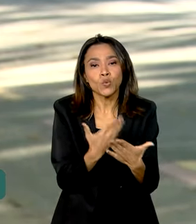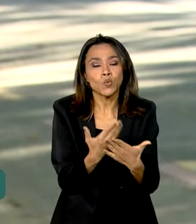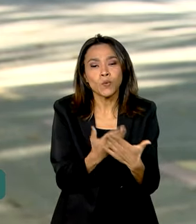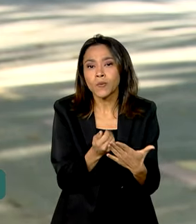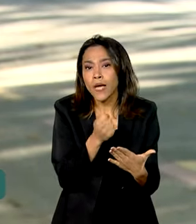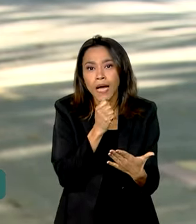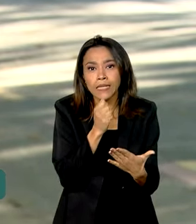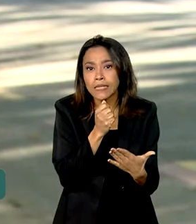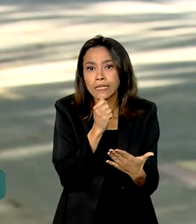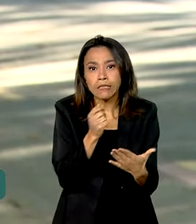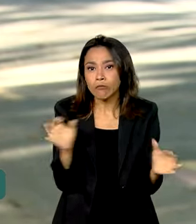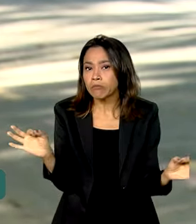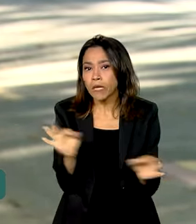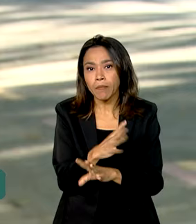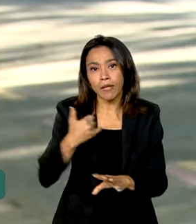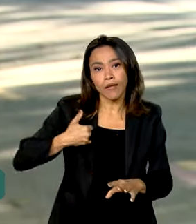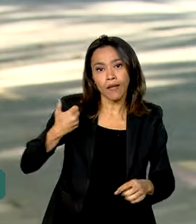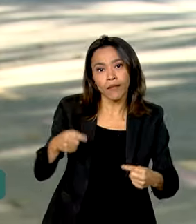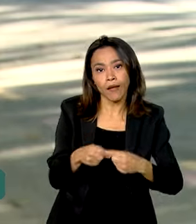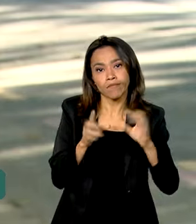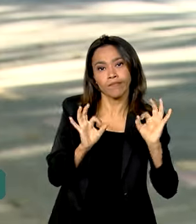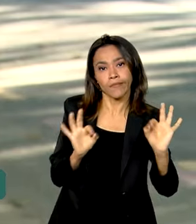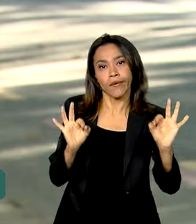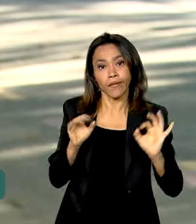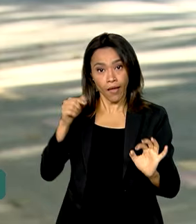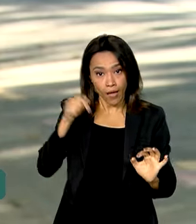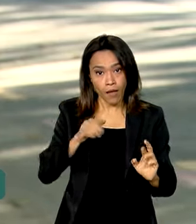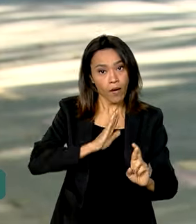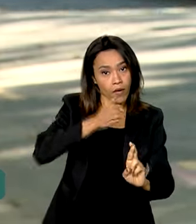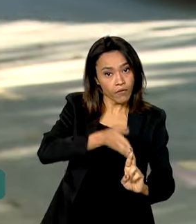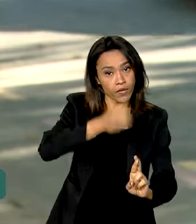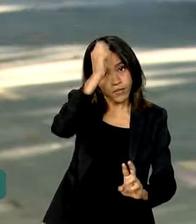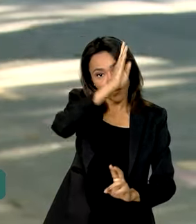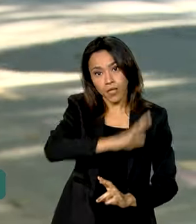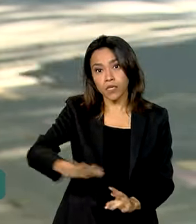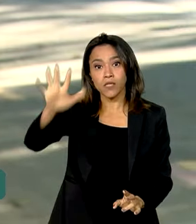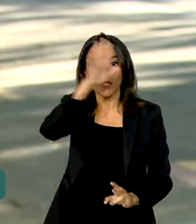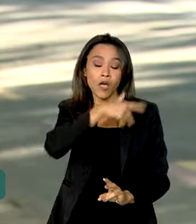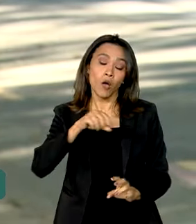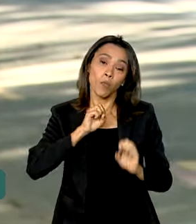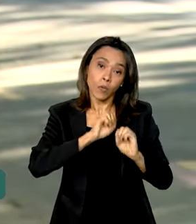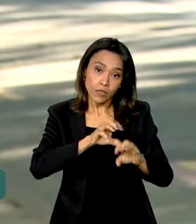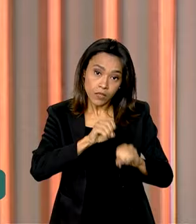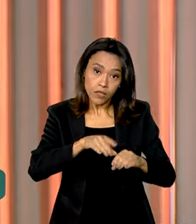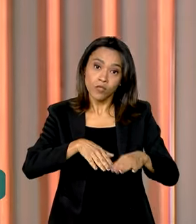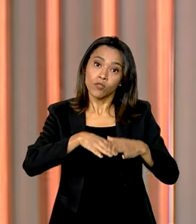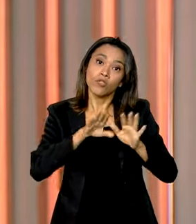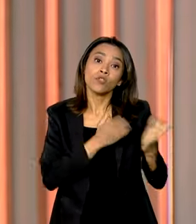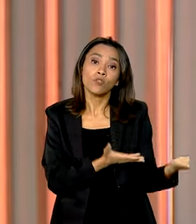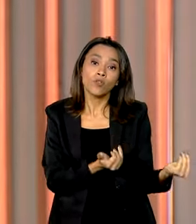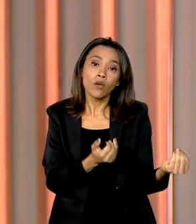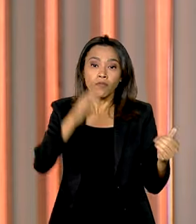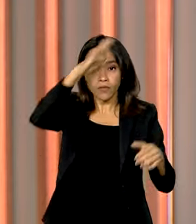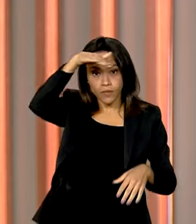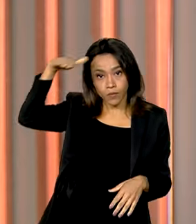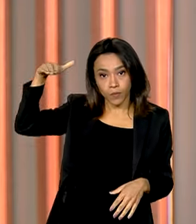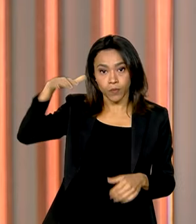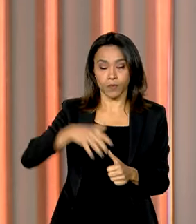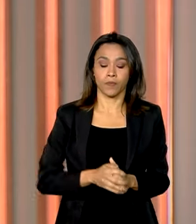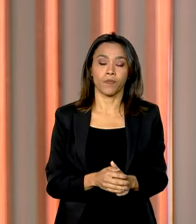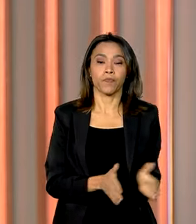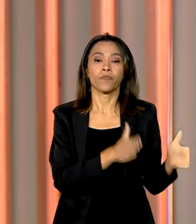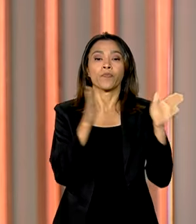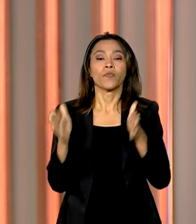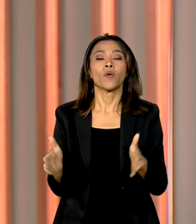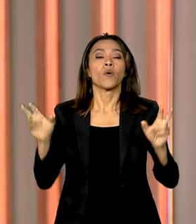numa idade apropriada. Ele é referência nacional na educação de jovens e adultos. E o assunto agora é